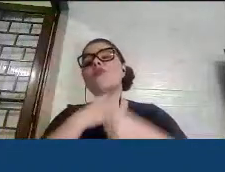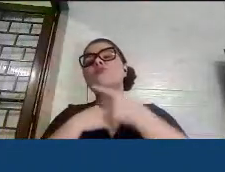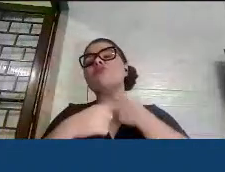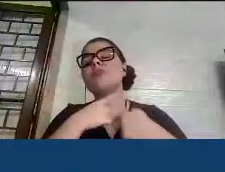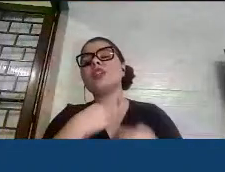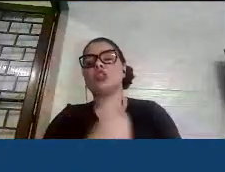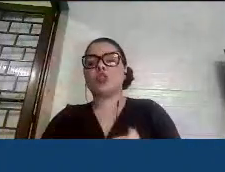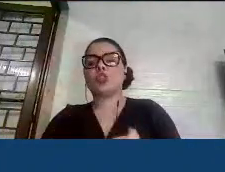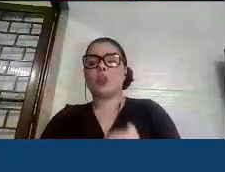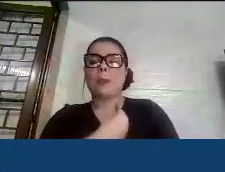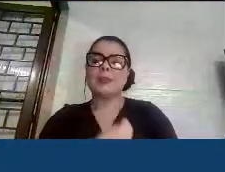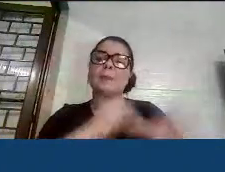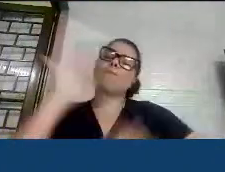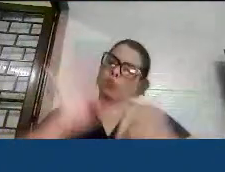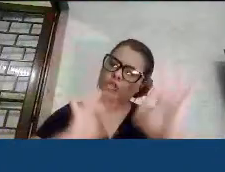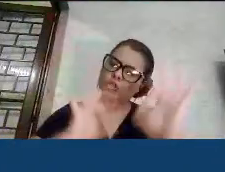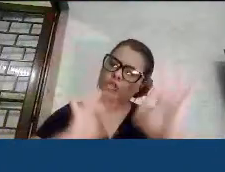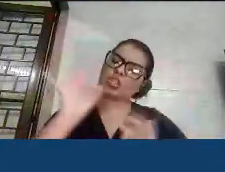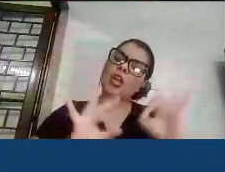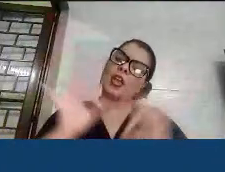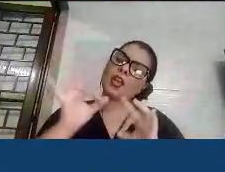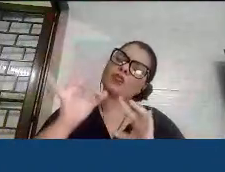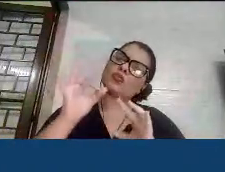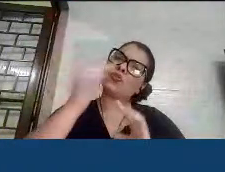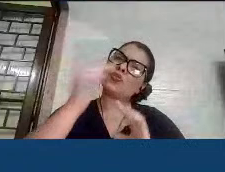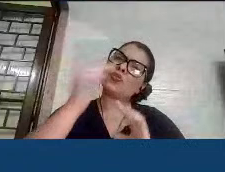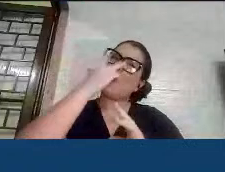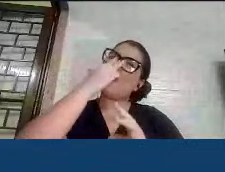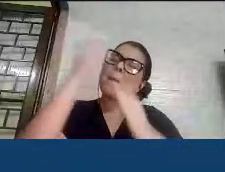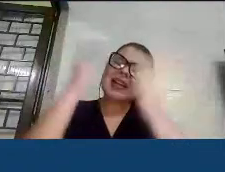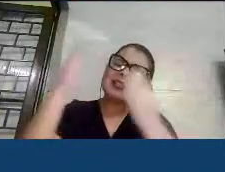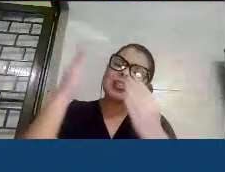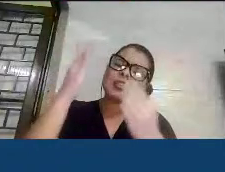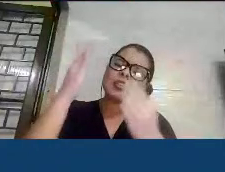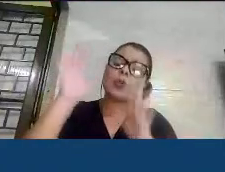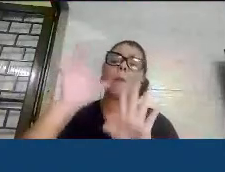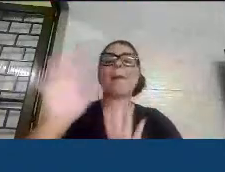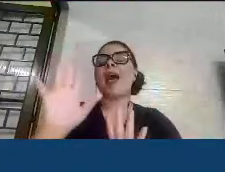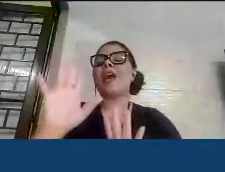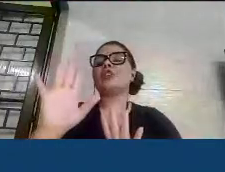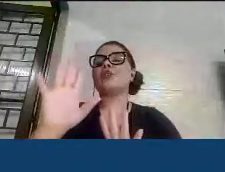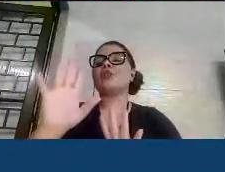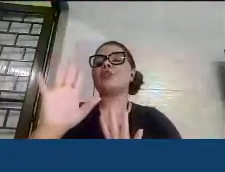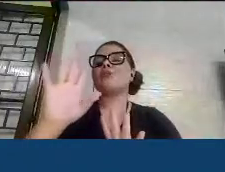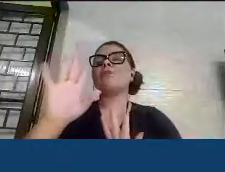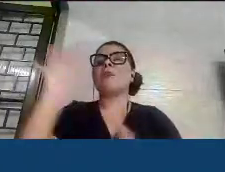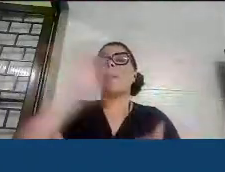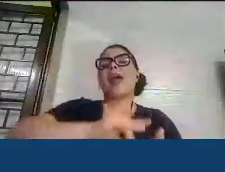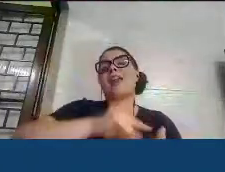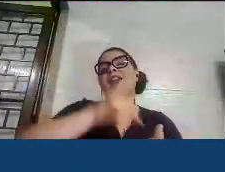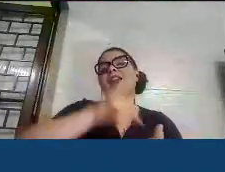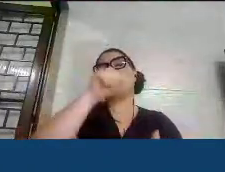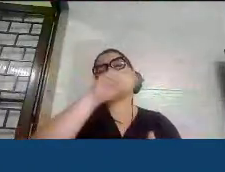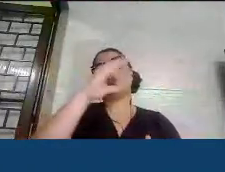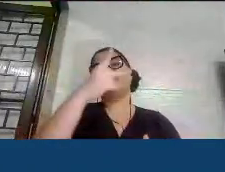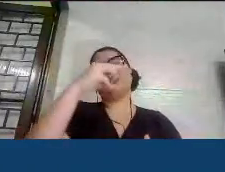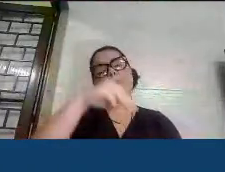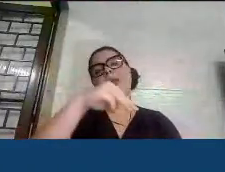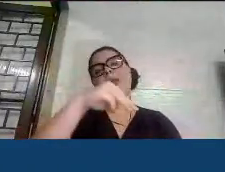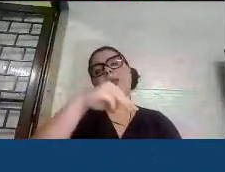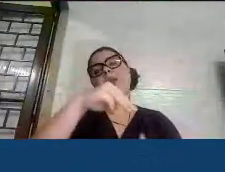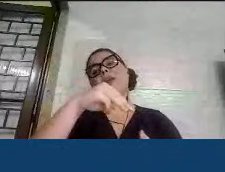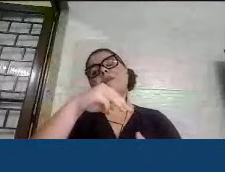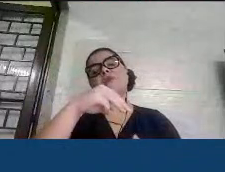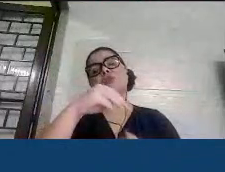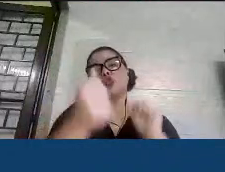fiz parte de projetos parecidos, mas que não chegou a essa realidade que eu pude viver como professor e